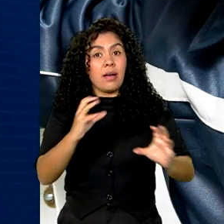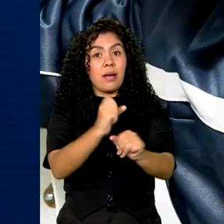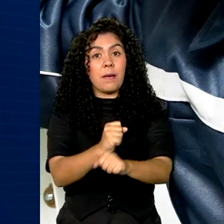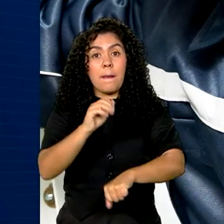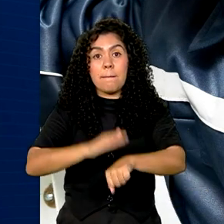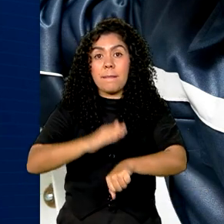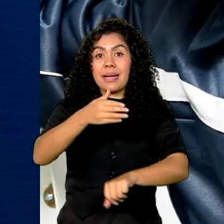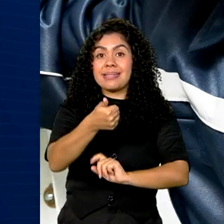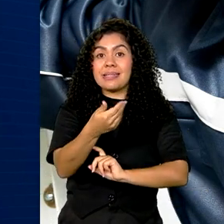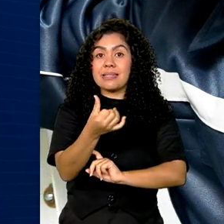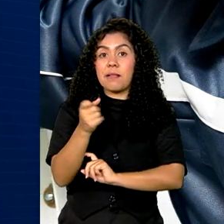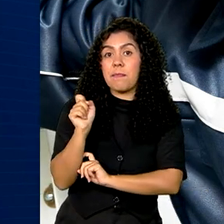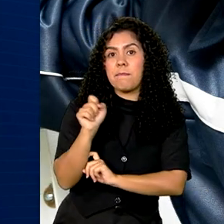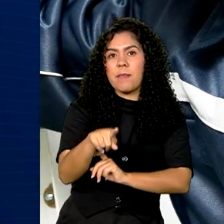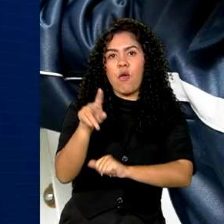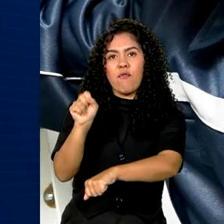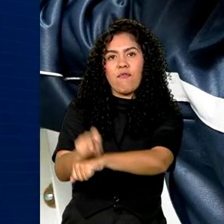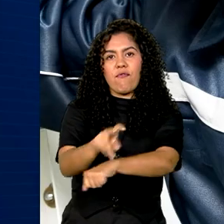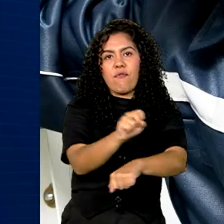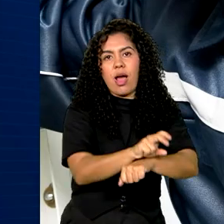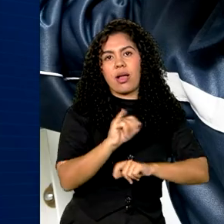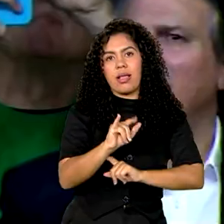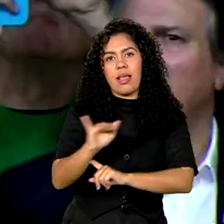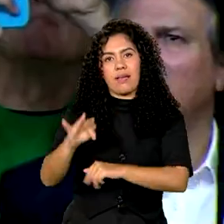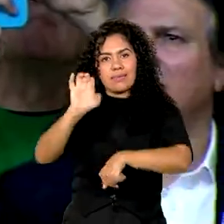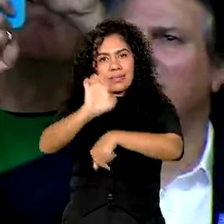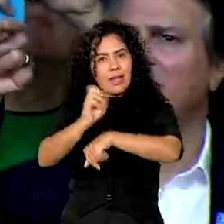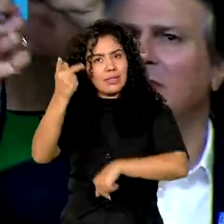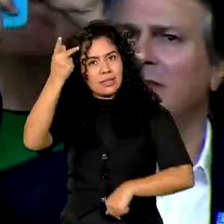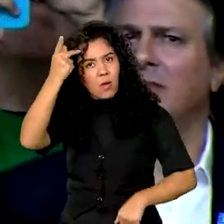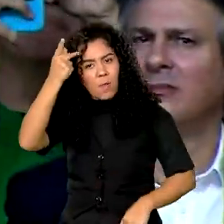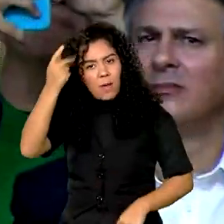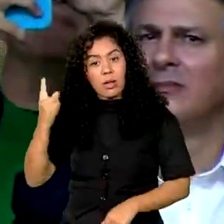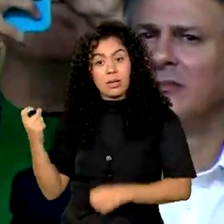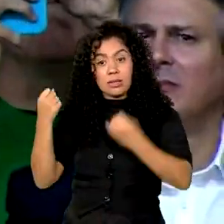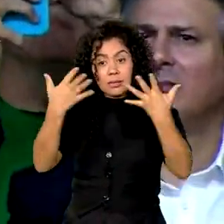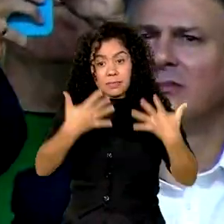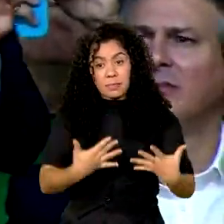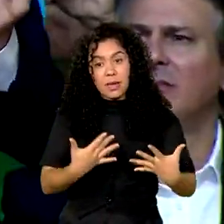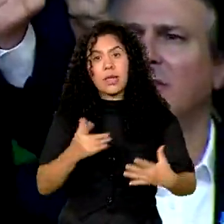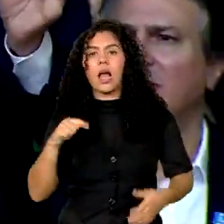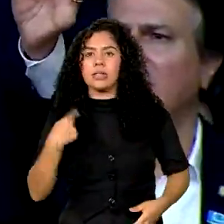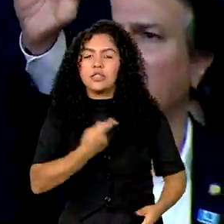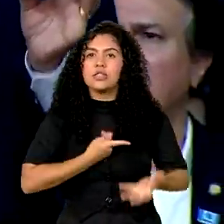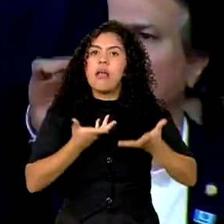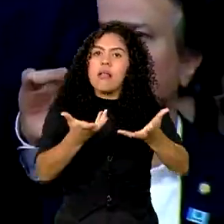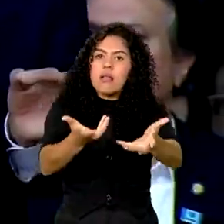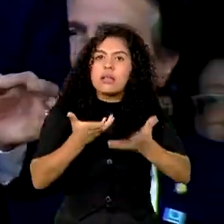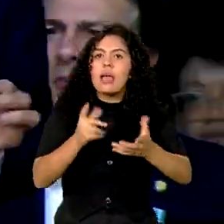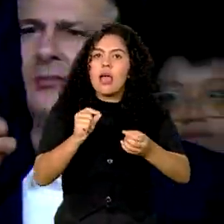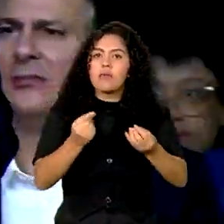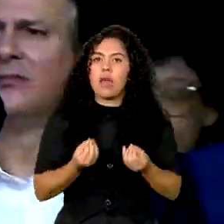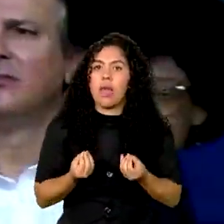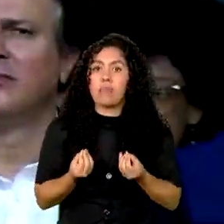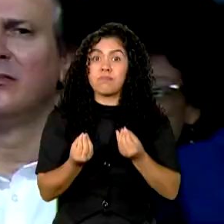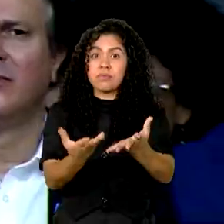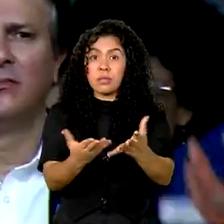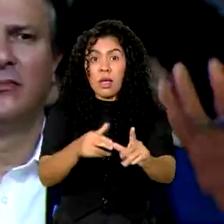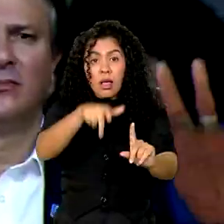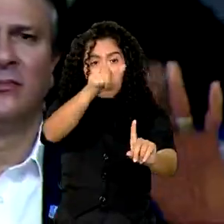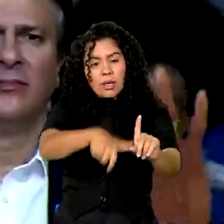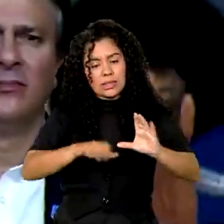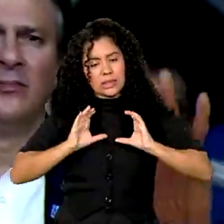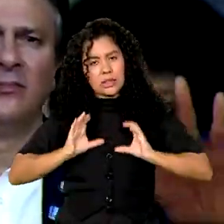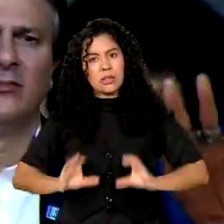16 mil vagas nos institutos federais em São Paulo. Porque nós queremos formar cidadãos, porque esse